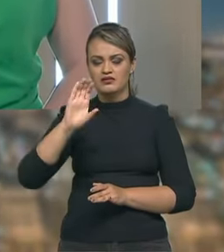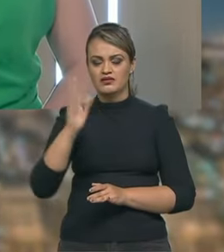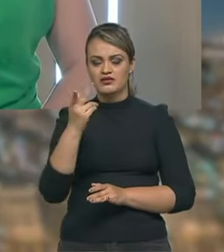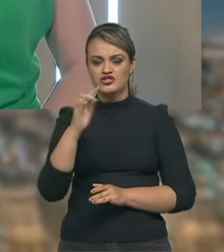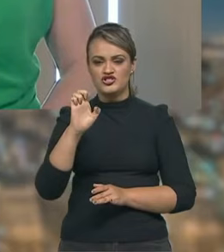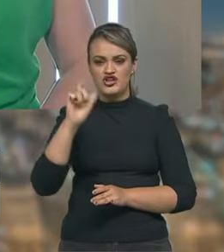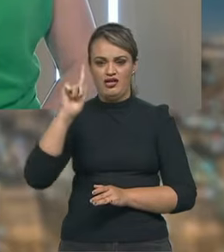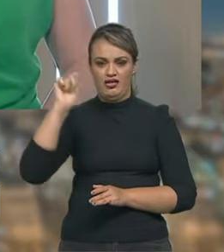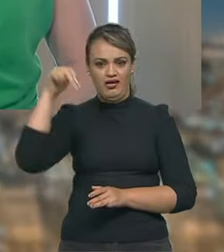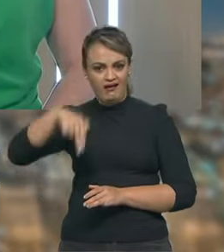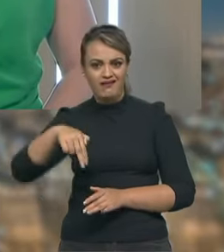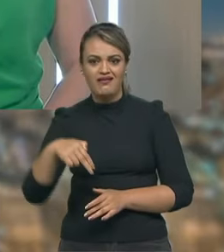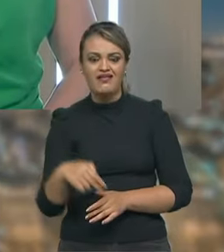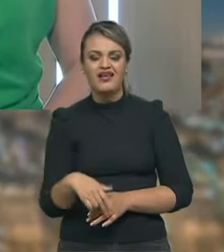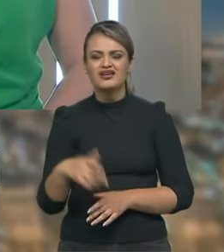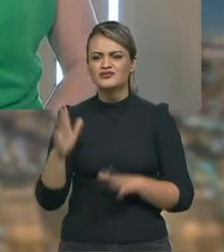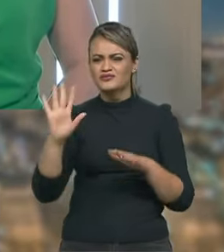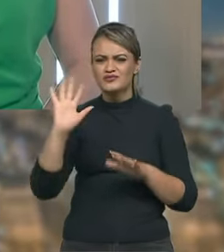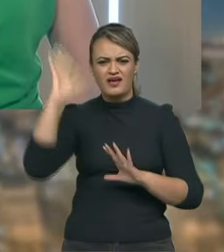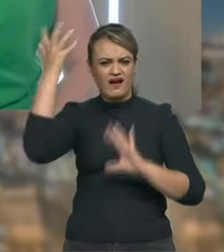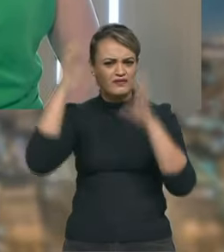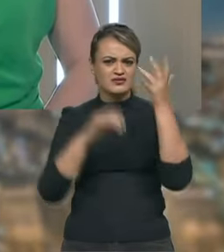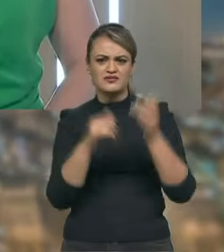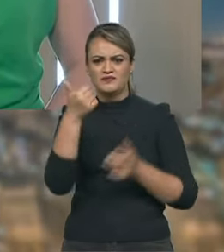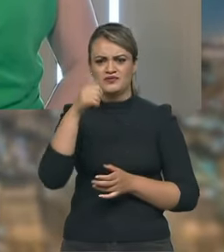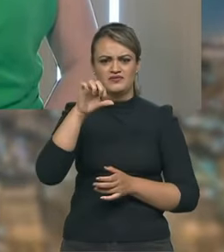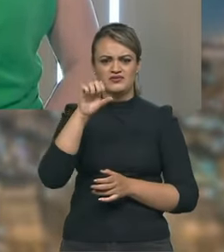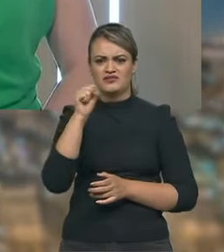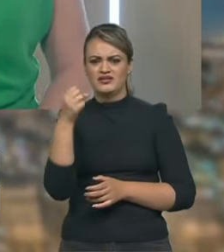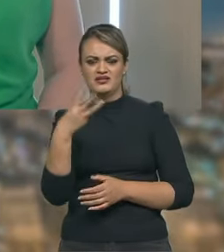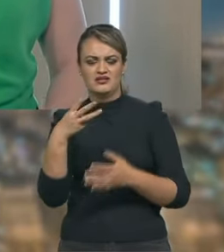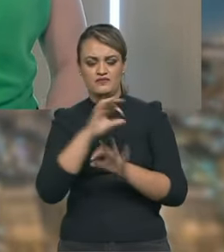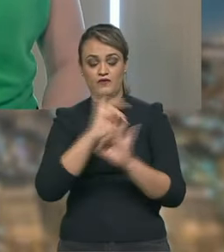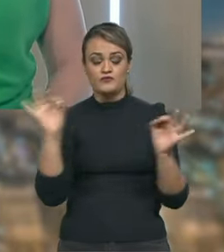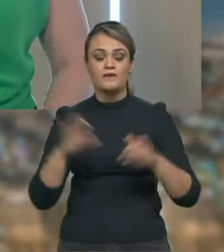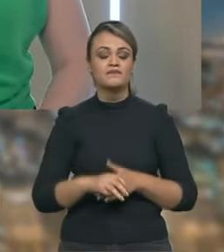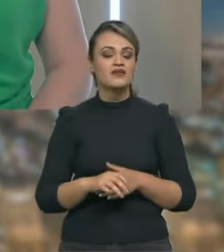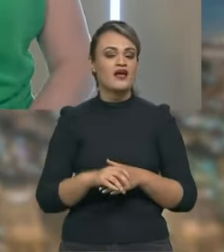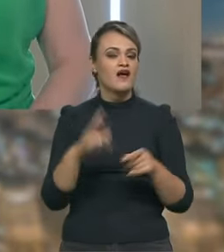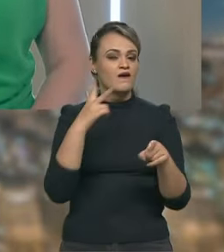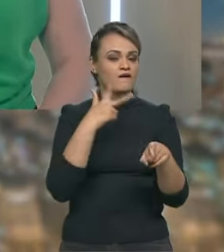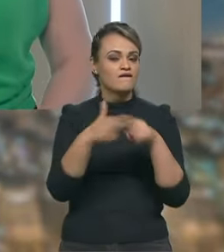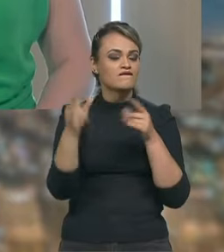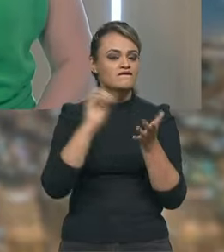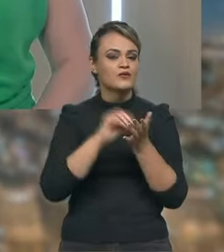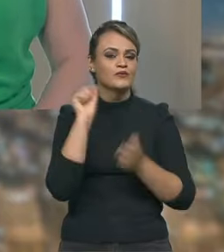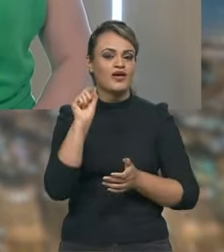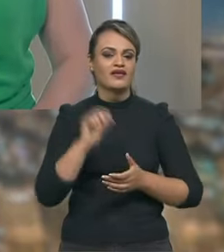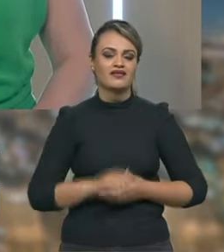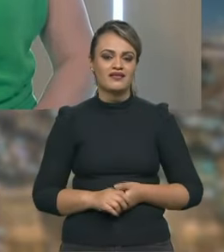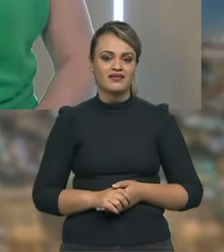esse conjunto de coisa em 83 foi o melhor ano que eu tive o que falta conquistar na sua carreira